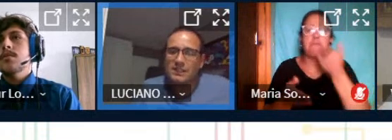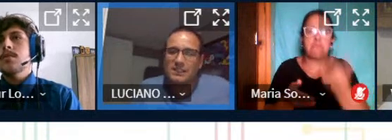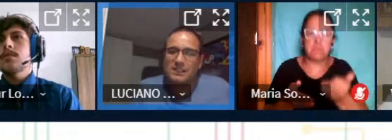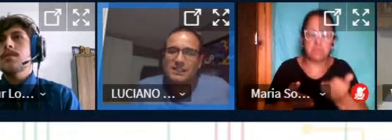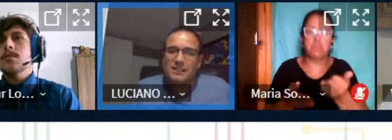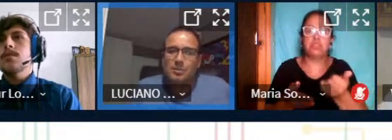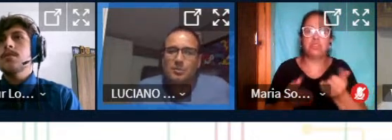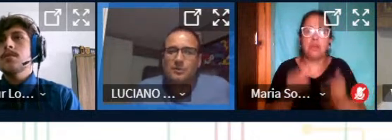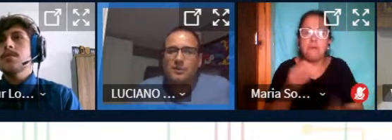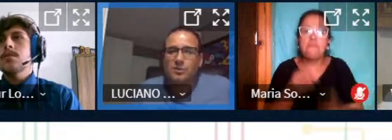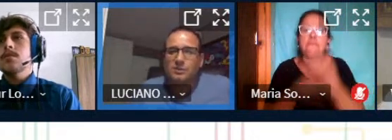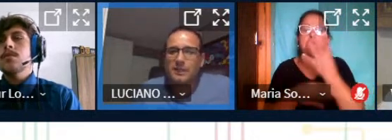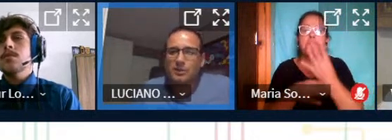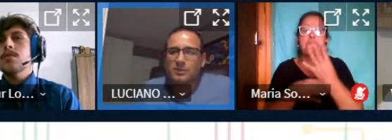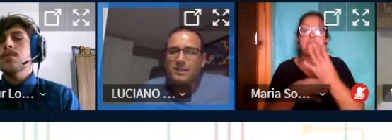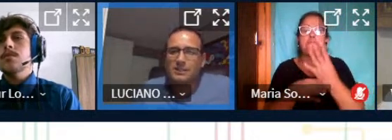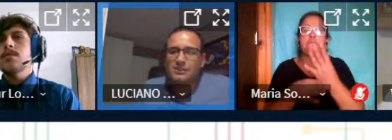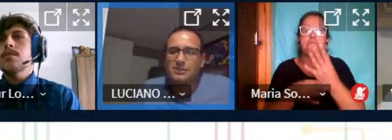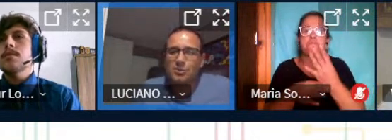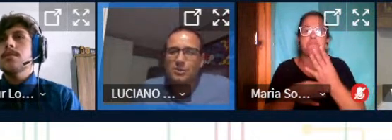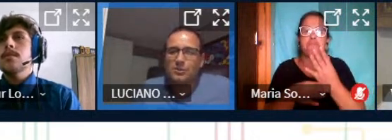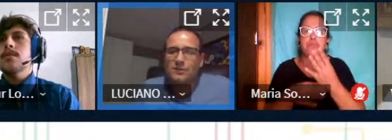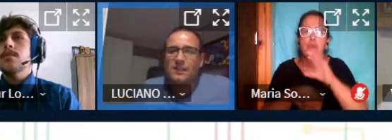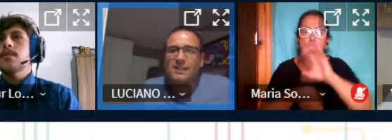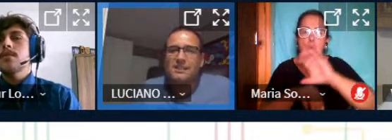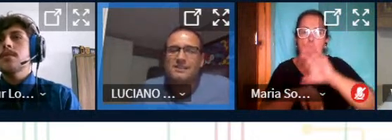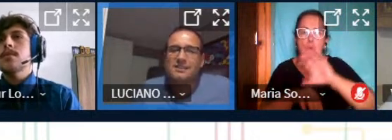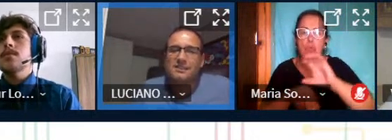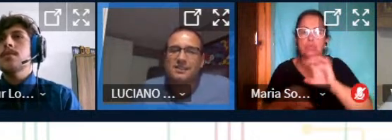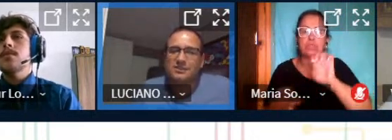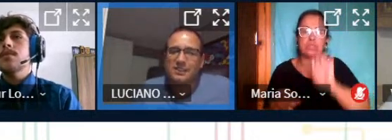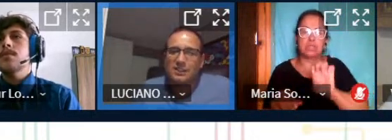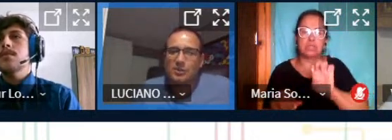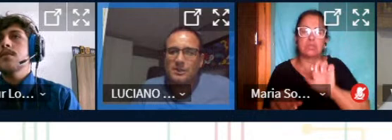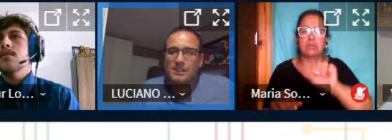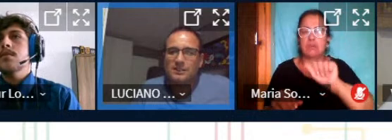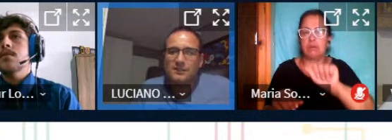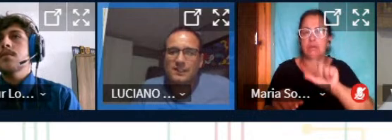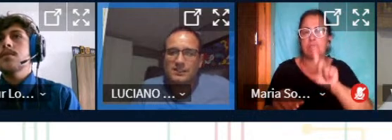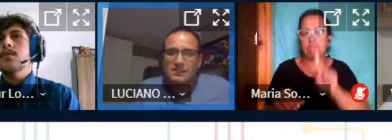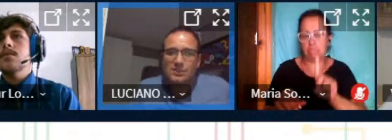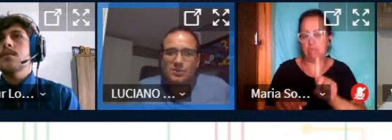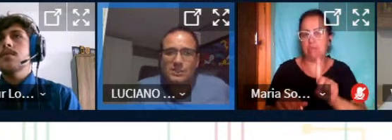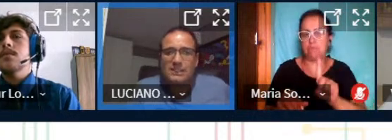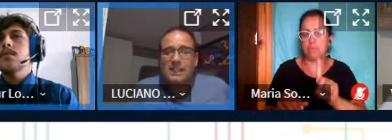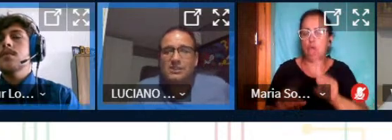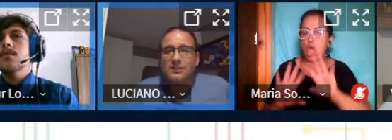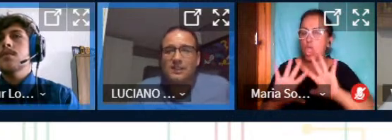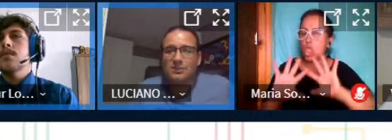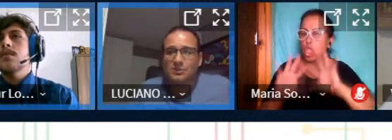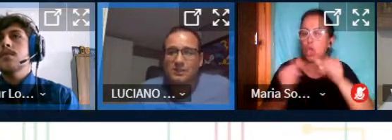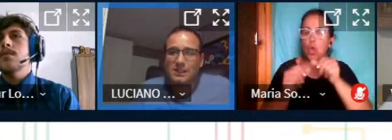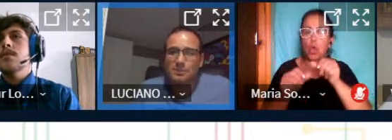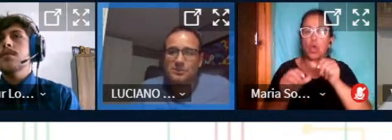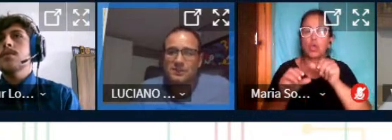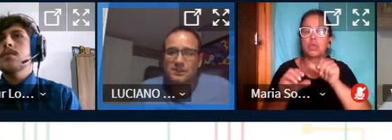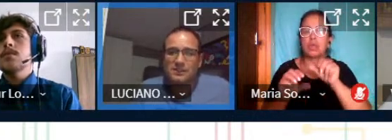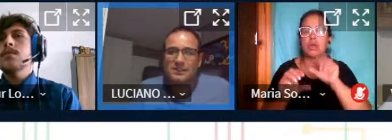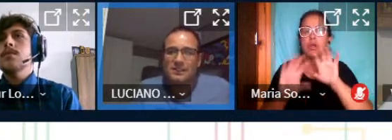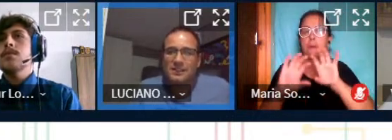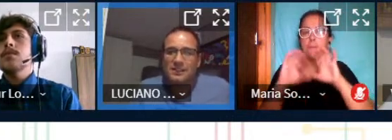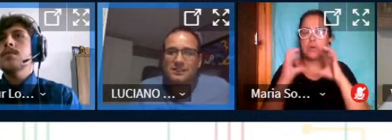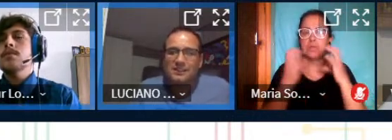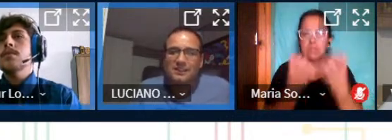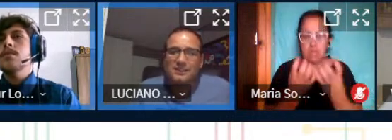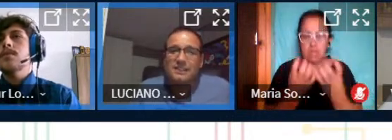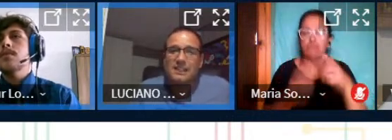cursos do IFRS e promova curso para a comunidade toda do IFRS então como a Vanessa já citou já tem de vários campos